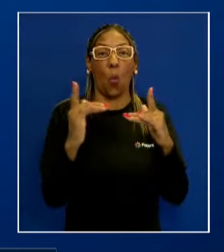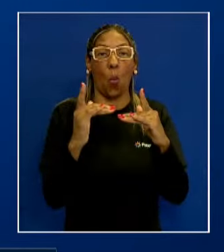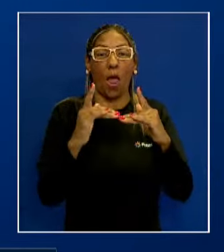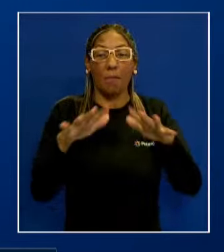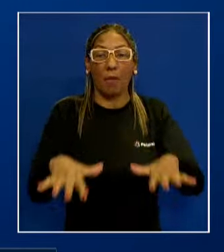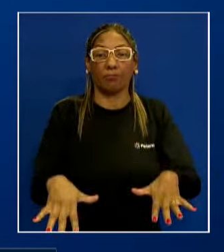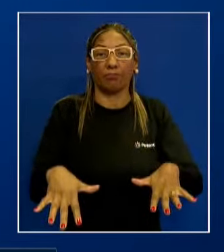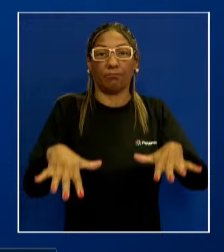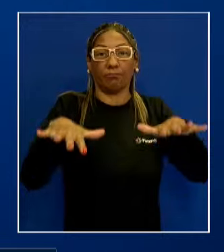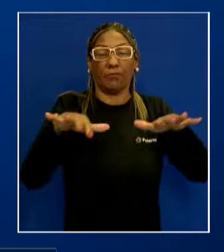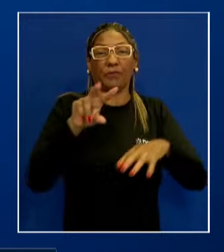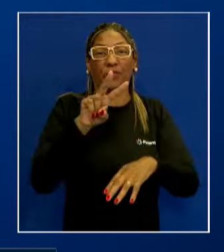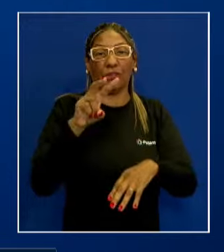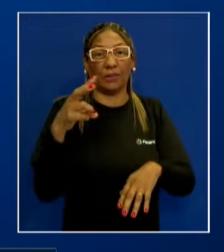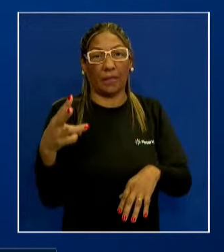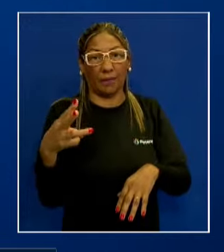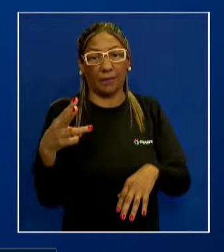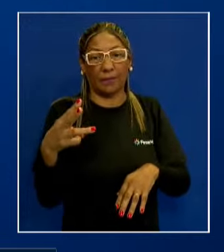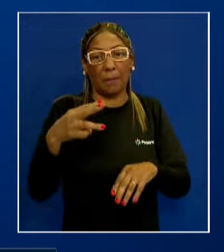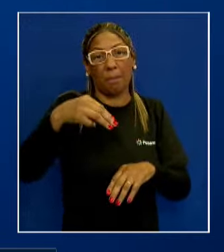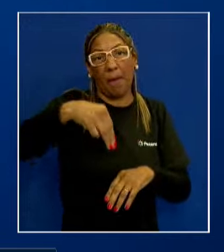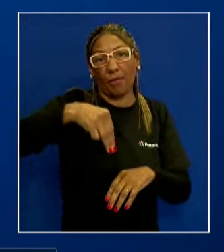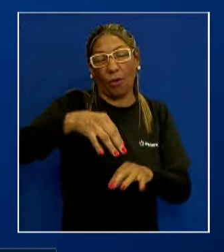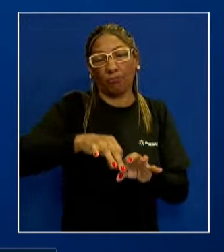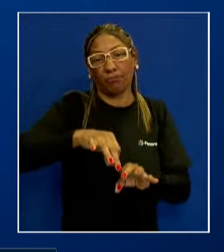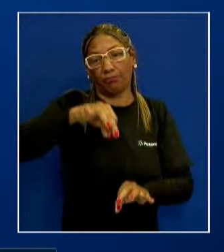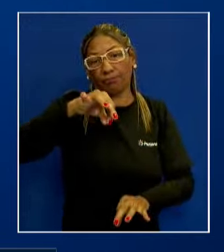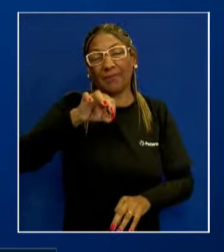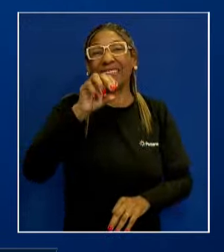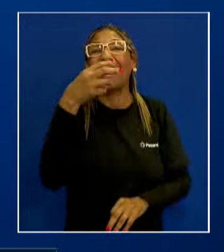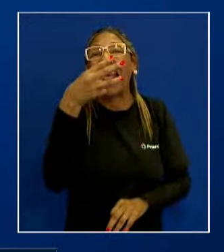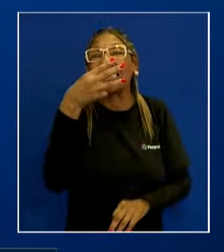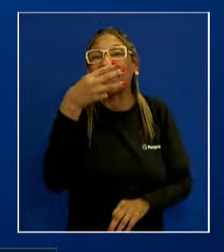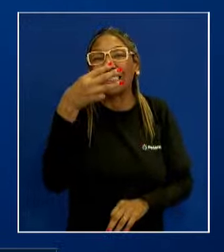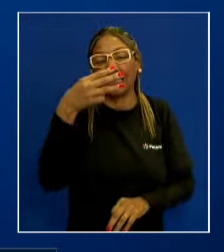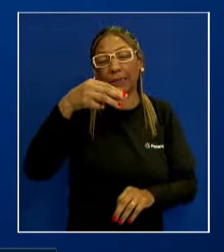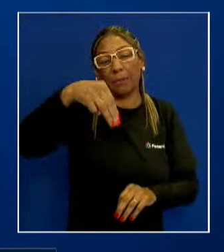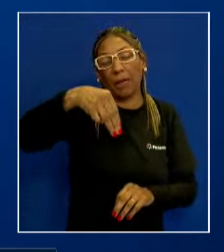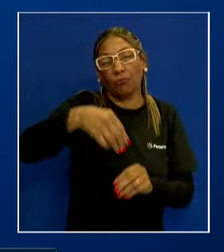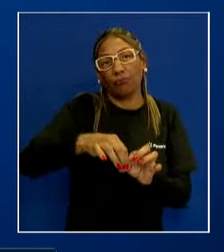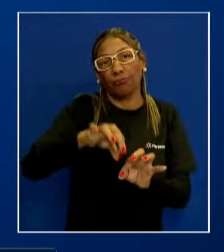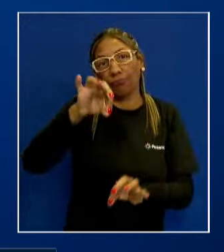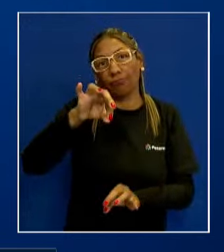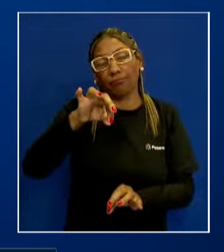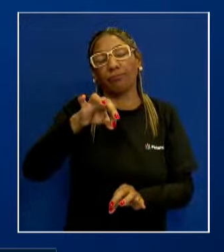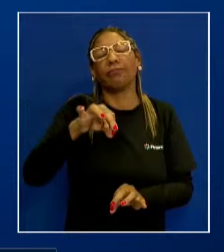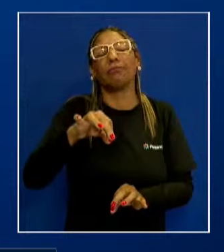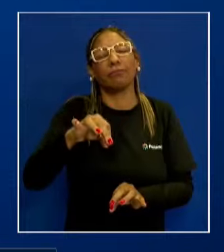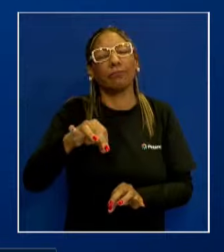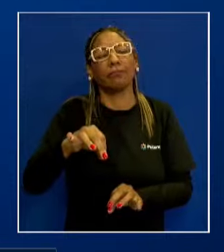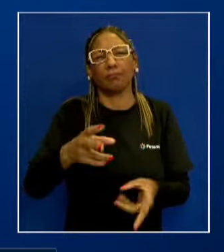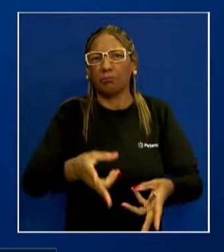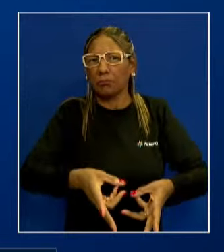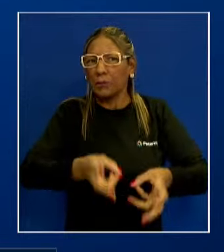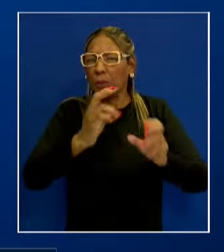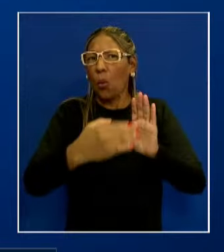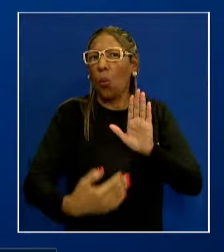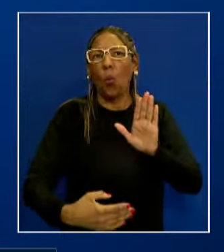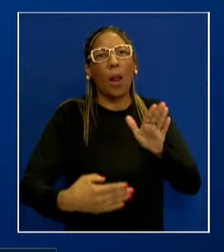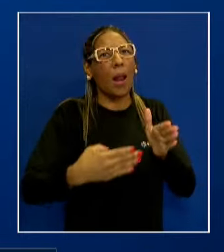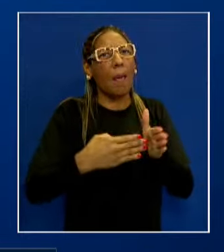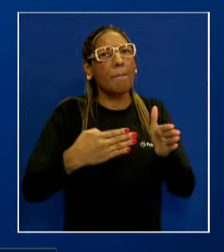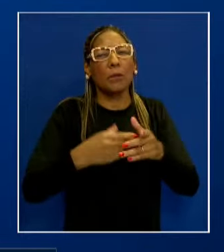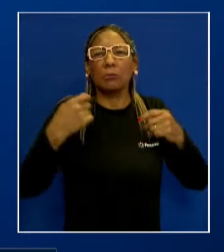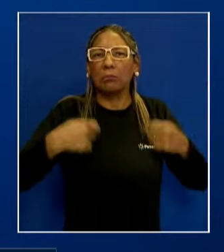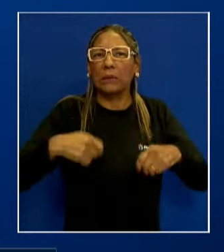,20 metros. Em especial, quando passou de 3,40 metros, ponto onde se observou o limite para o acionamento